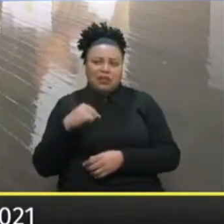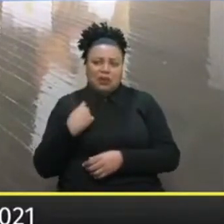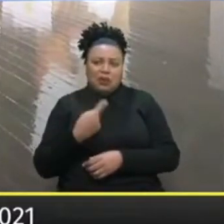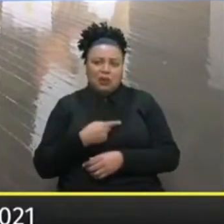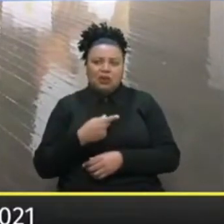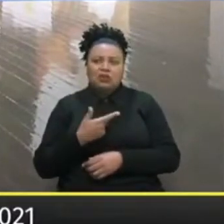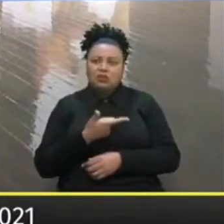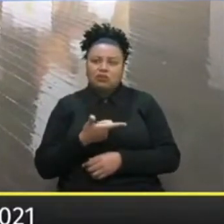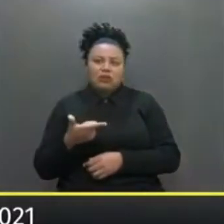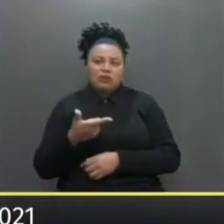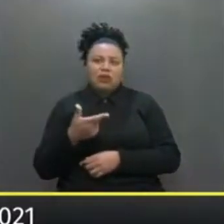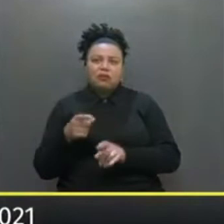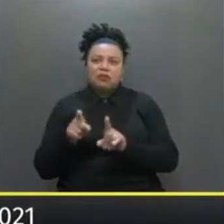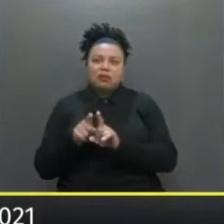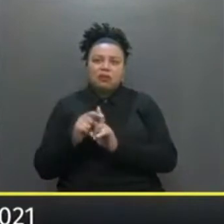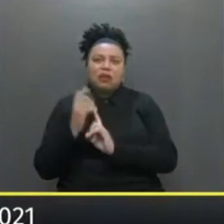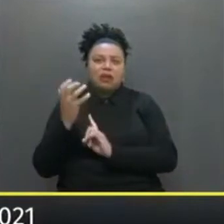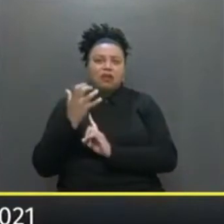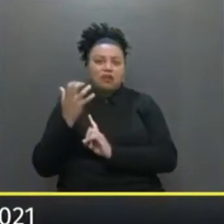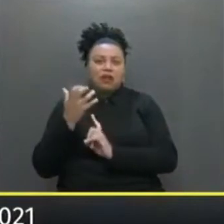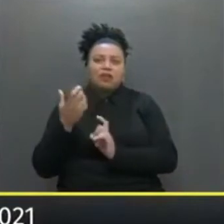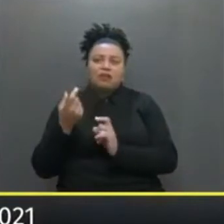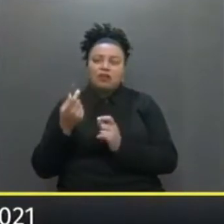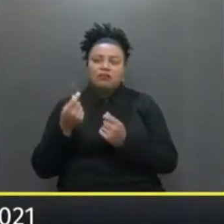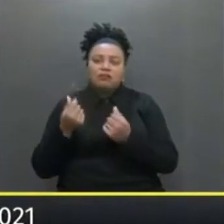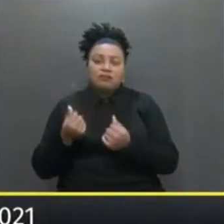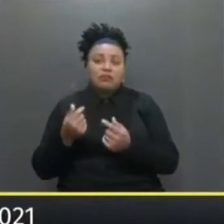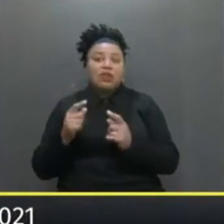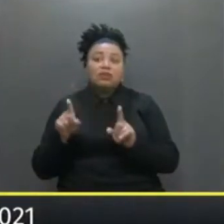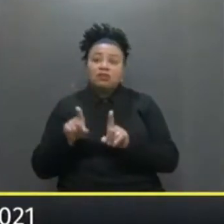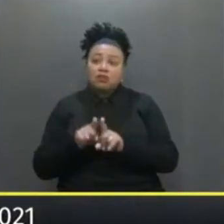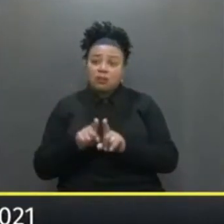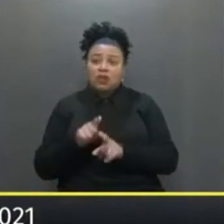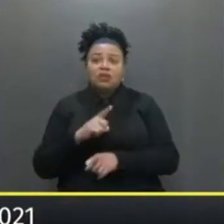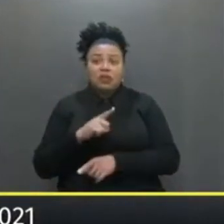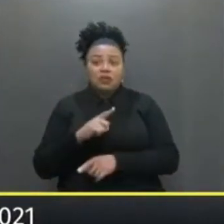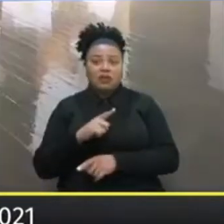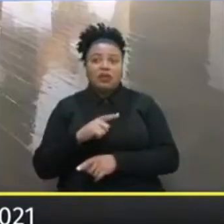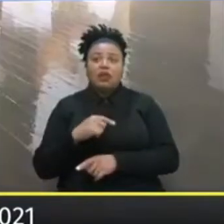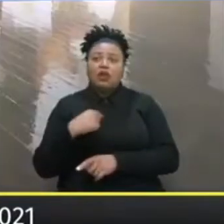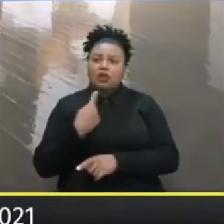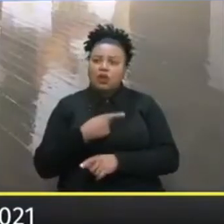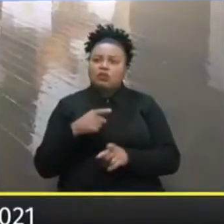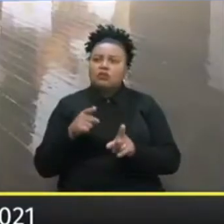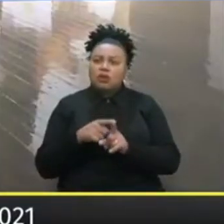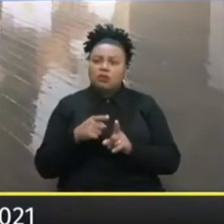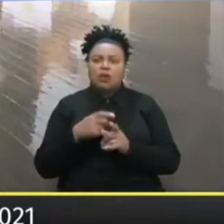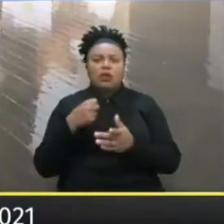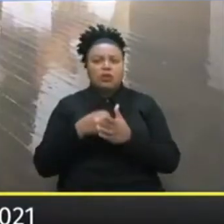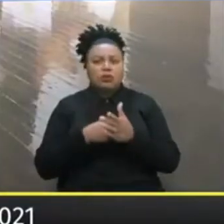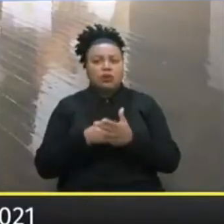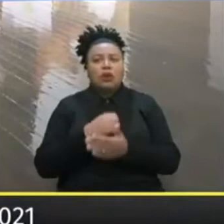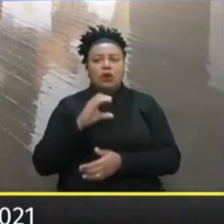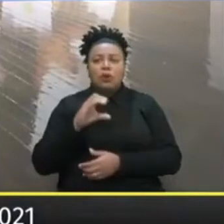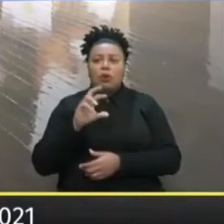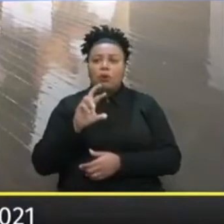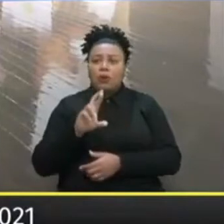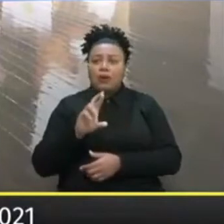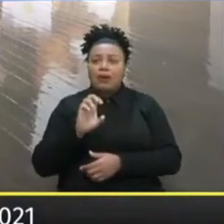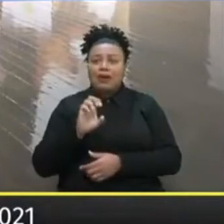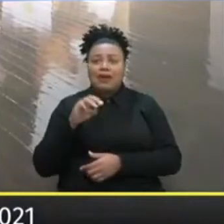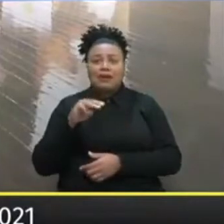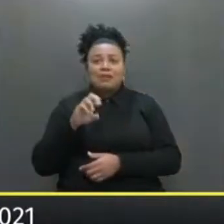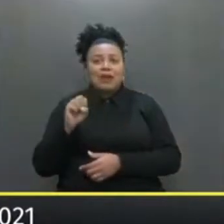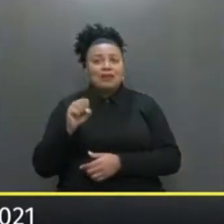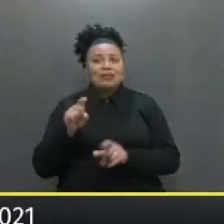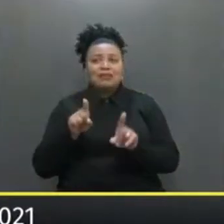Nós não tivemos Repercussão econômica Das ações Nós também tivemos E nós também Batemos forte O Cremers Não fechou Em